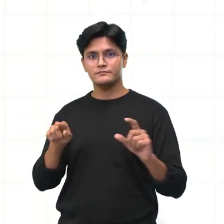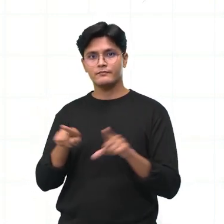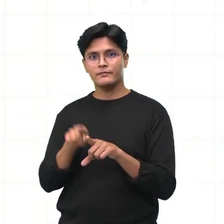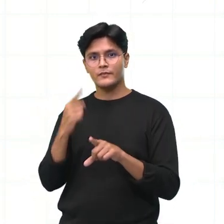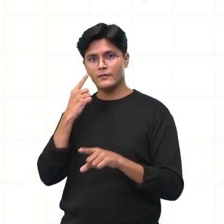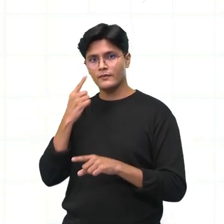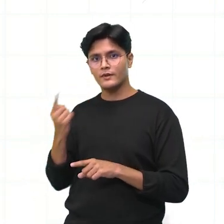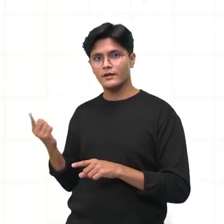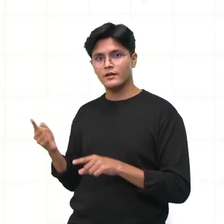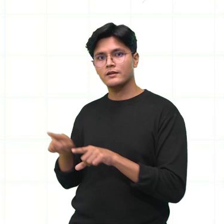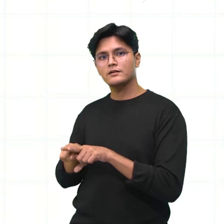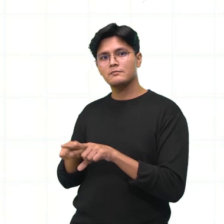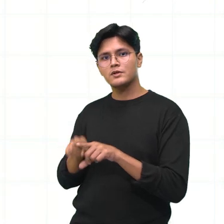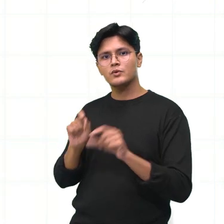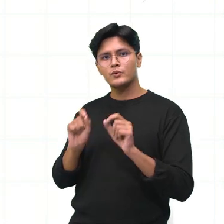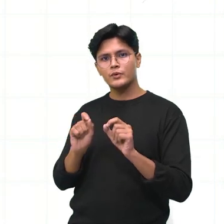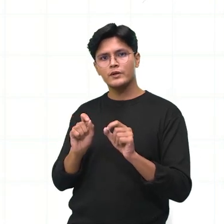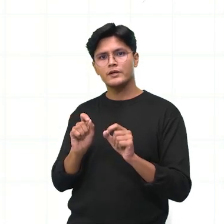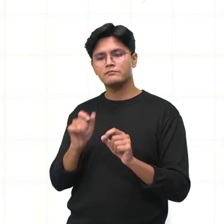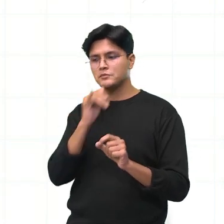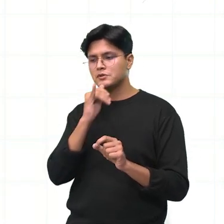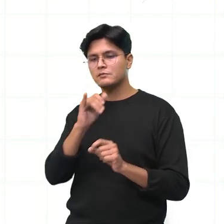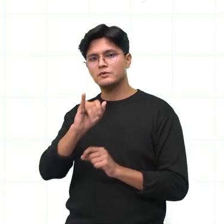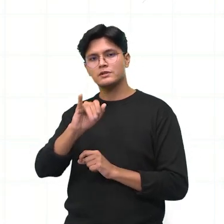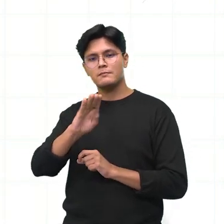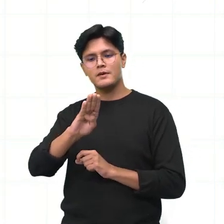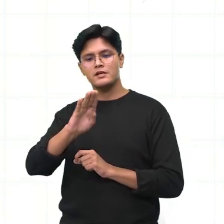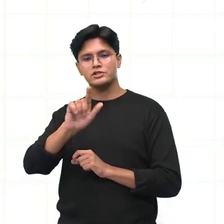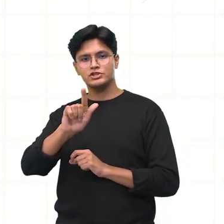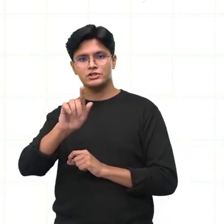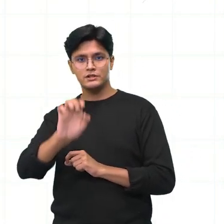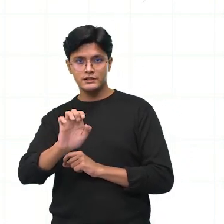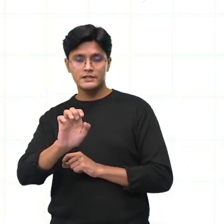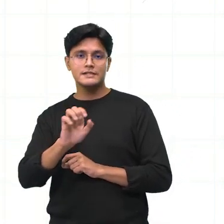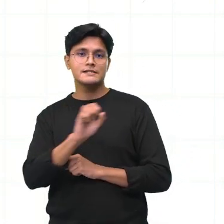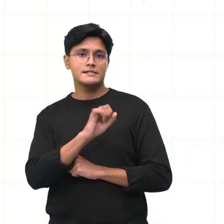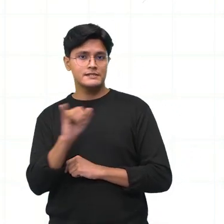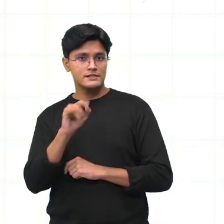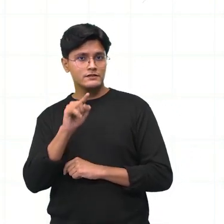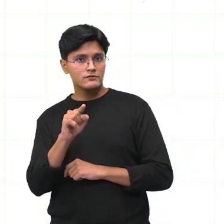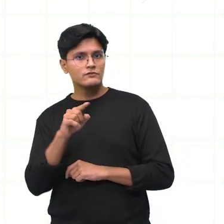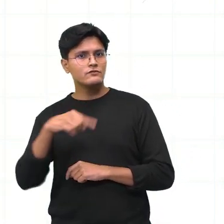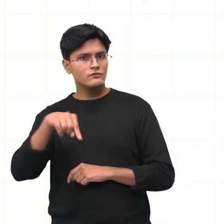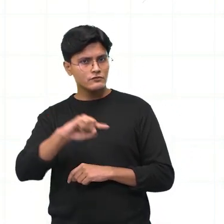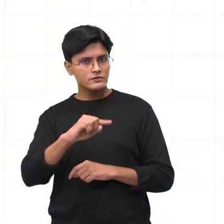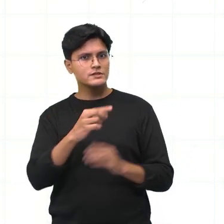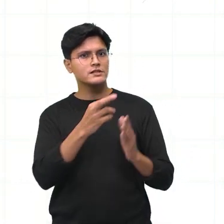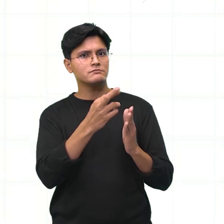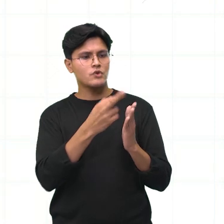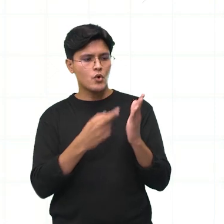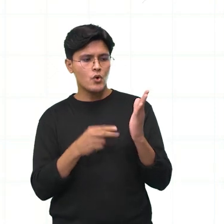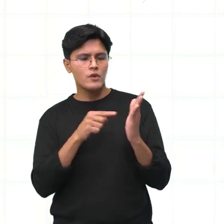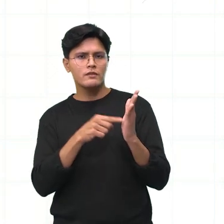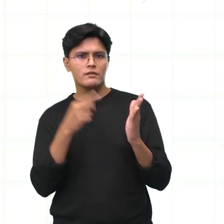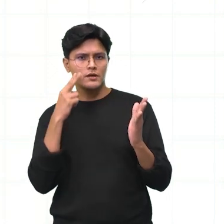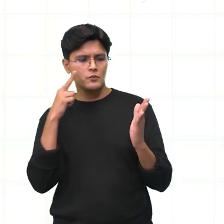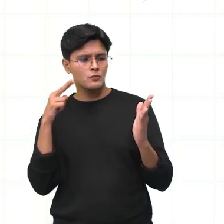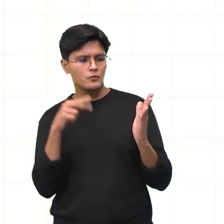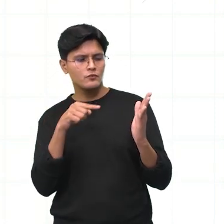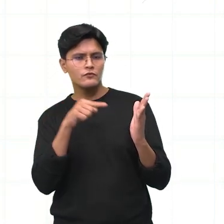o IBGE também como fonte de pesquisa. Se vocês forem pegarem esse roteiro aqui de seminário,